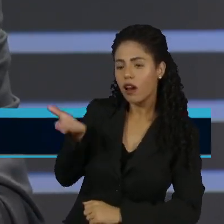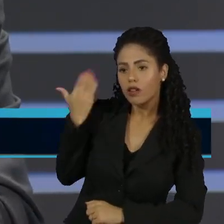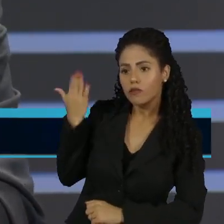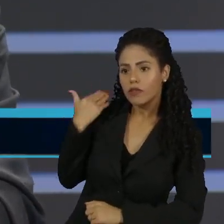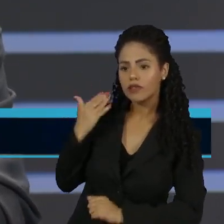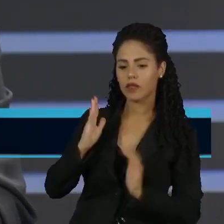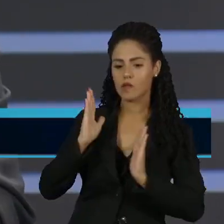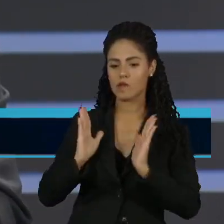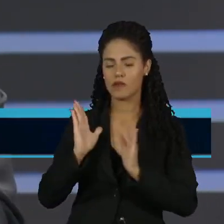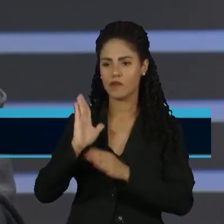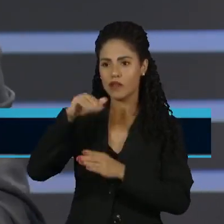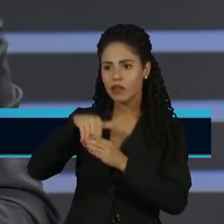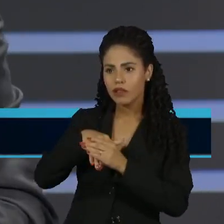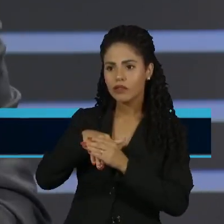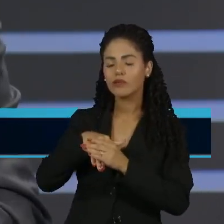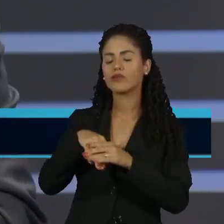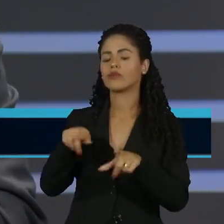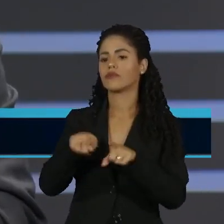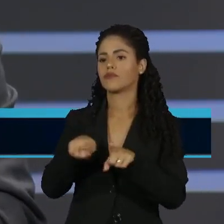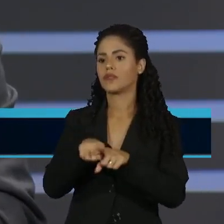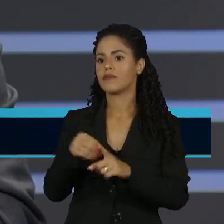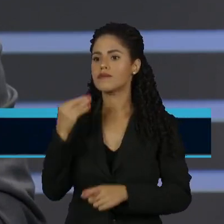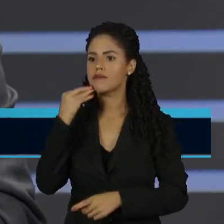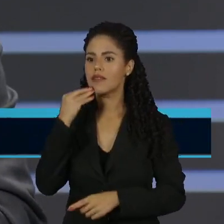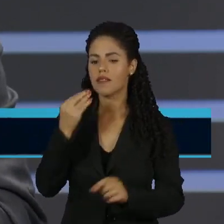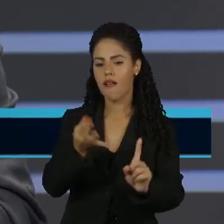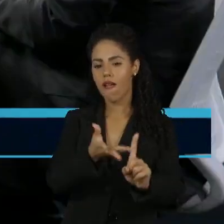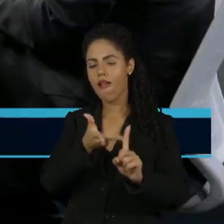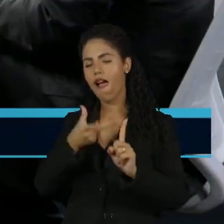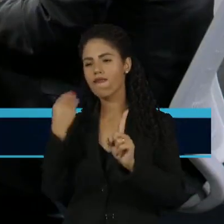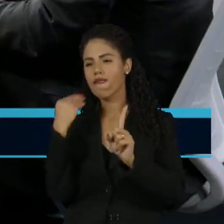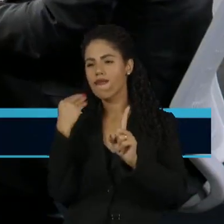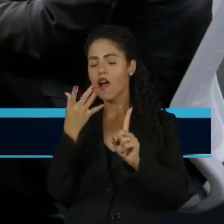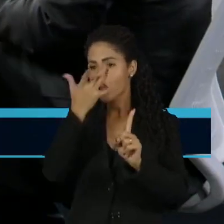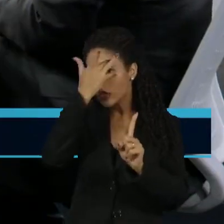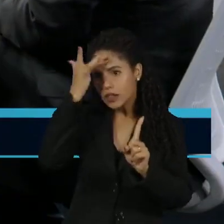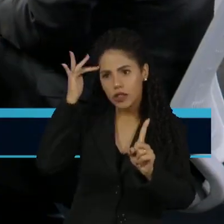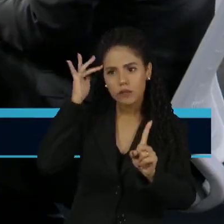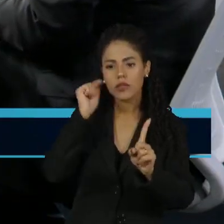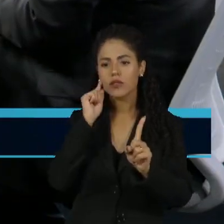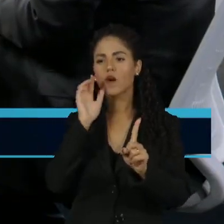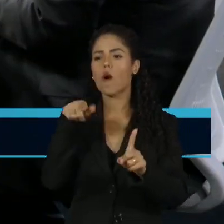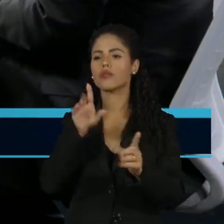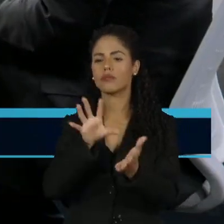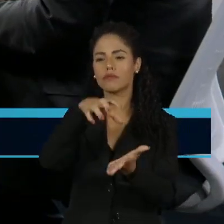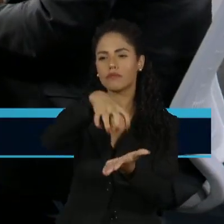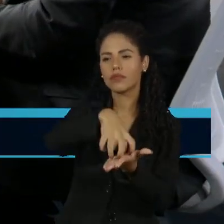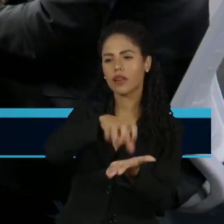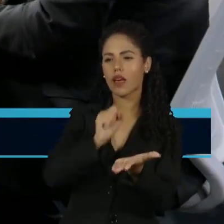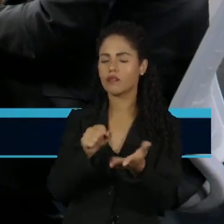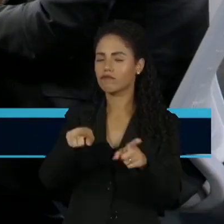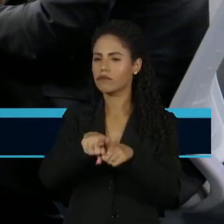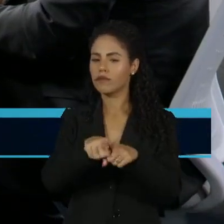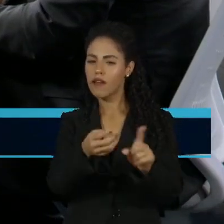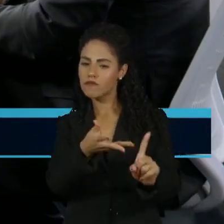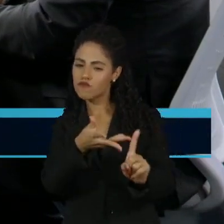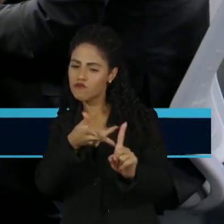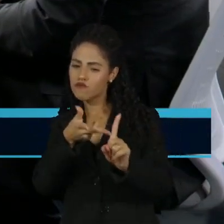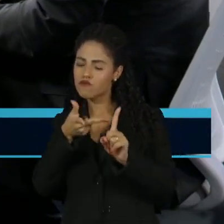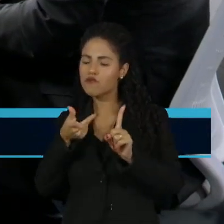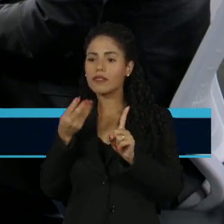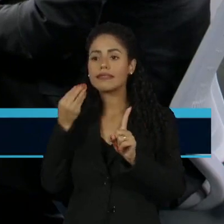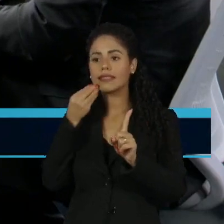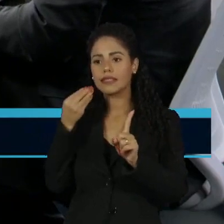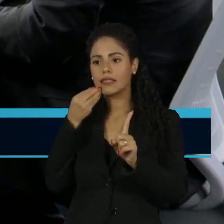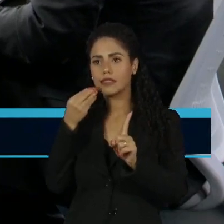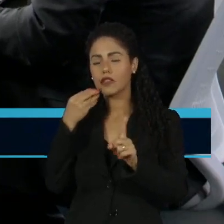da campanha, ou mesmo no final da campanha, para tentar conseguir o voto do pessoal mais ao centro, o pessoal mais moderado.